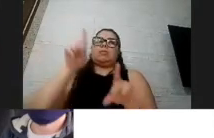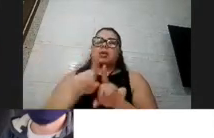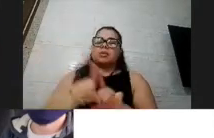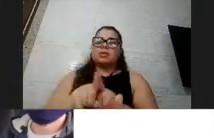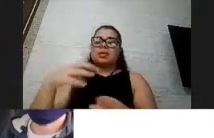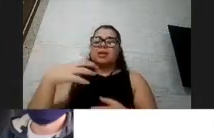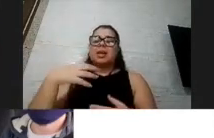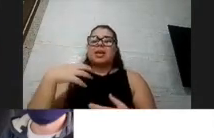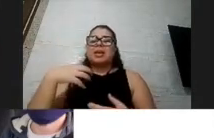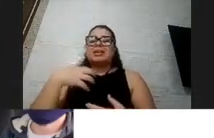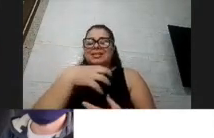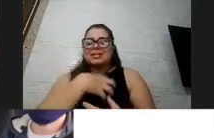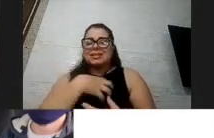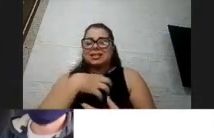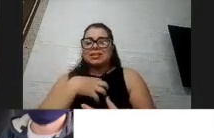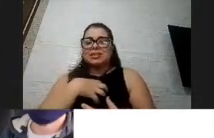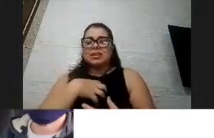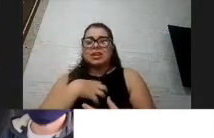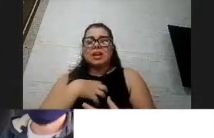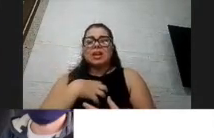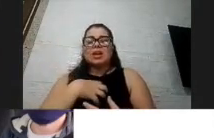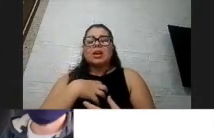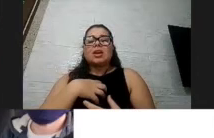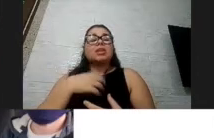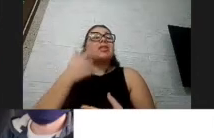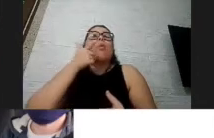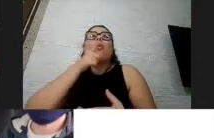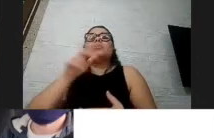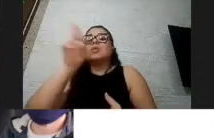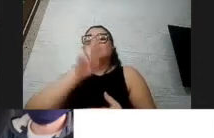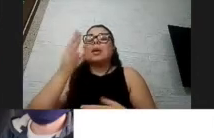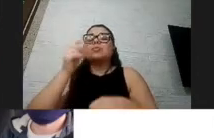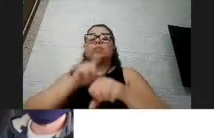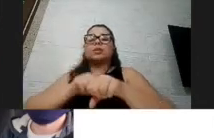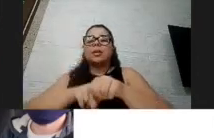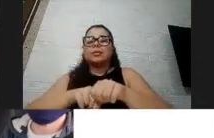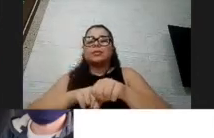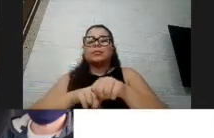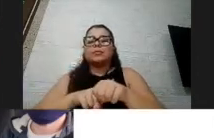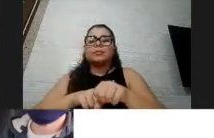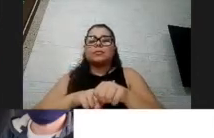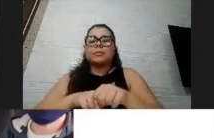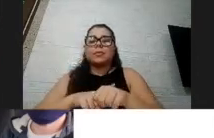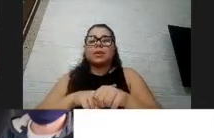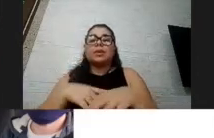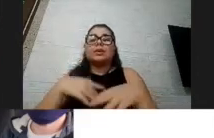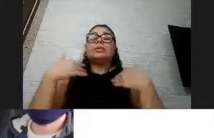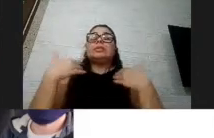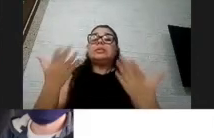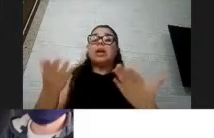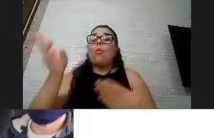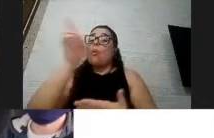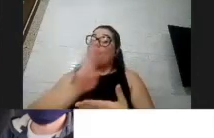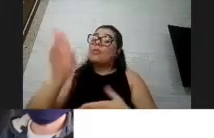sensibilidade e não tolerar por muito tempo. Então fazer como se fosse uma dessensibilização, usar em